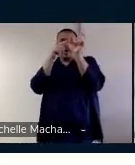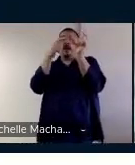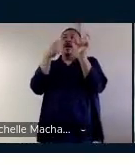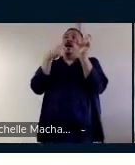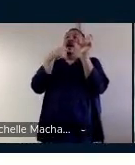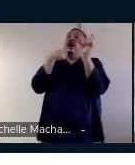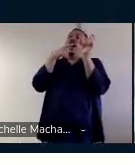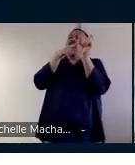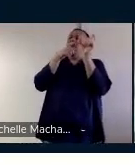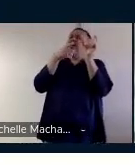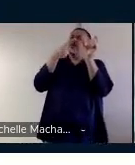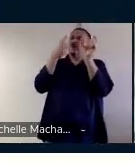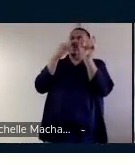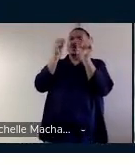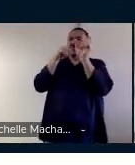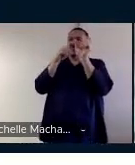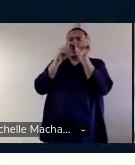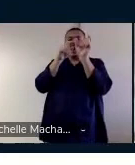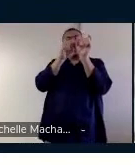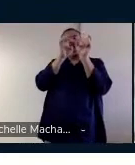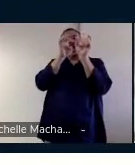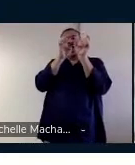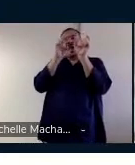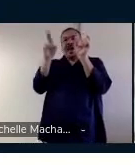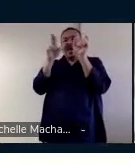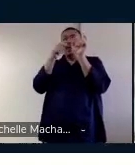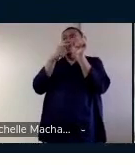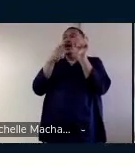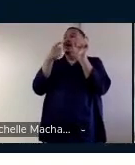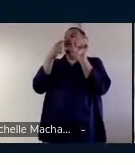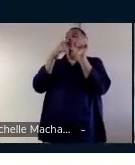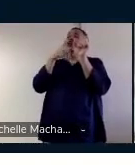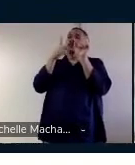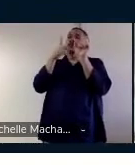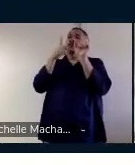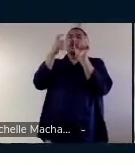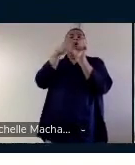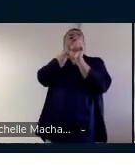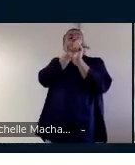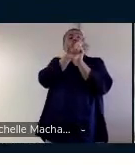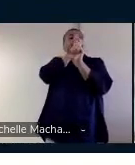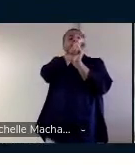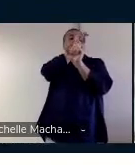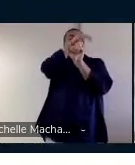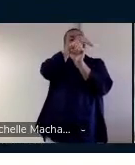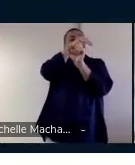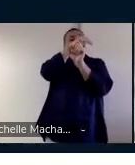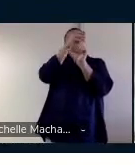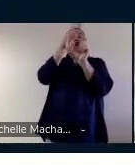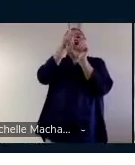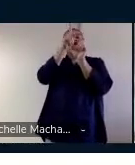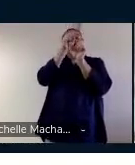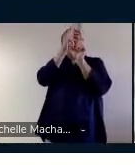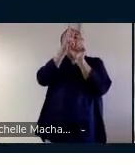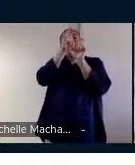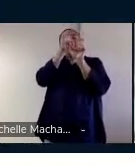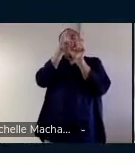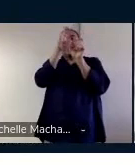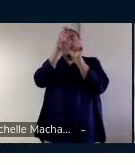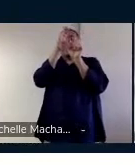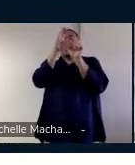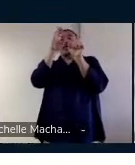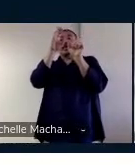sufixo faltando a vogal é, ela conseguiu perceber que a palavra empobrecer vem de pobre e que tem um